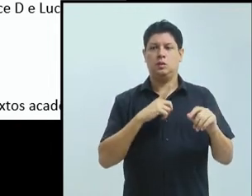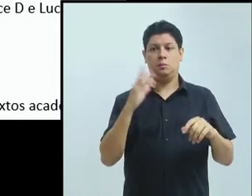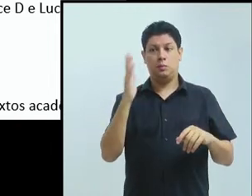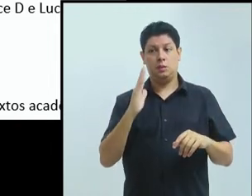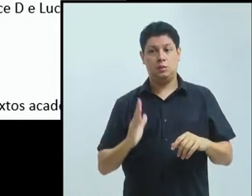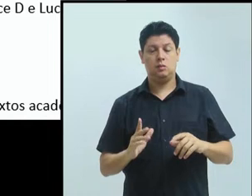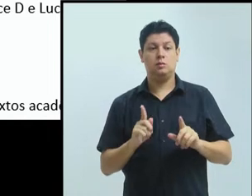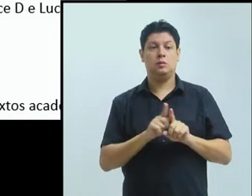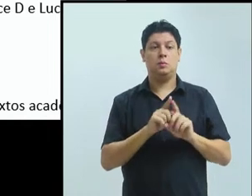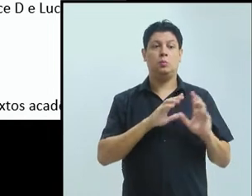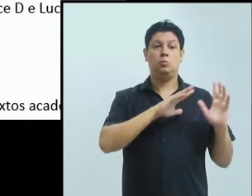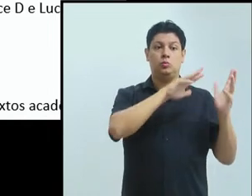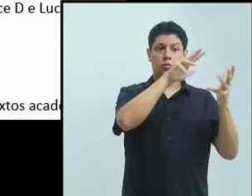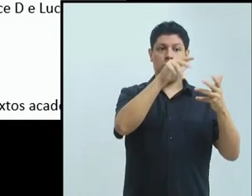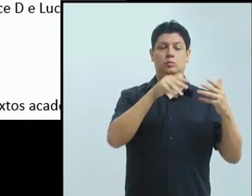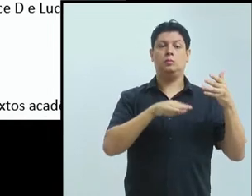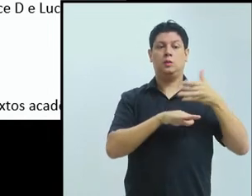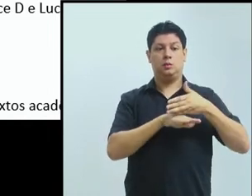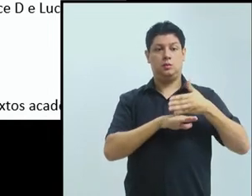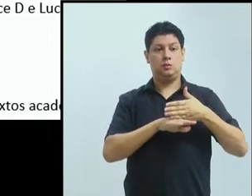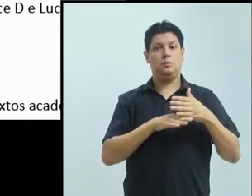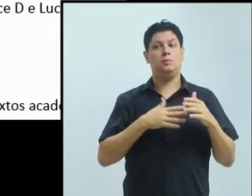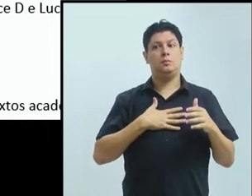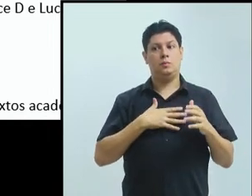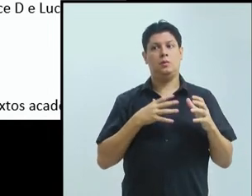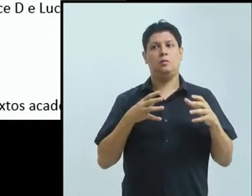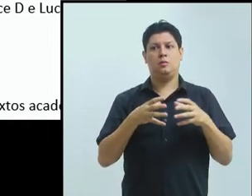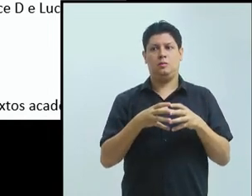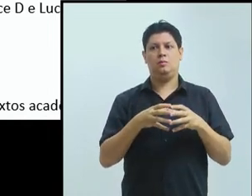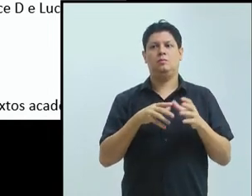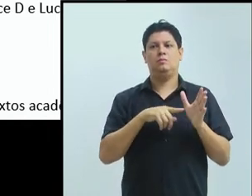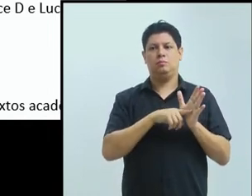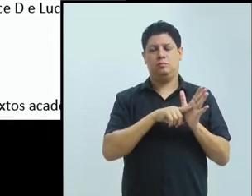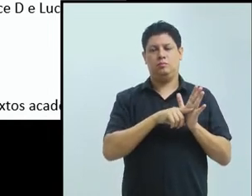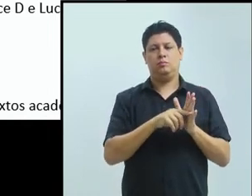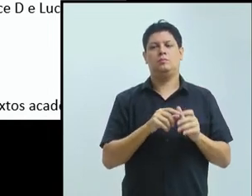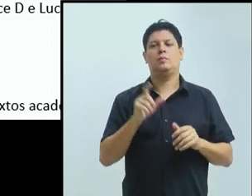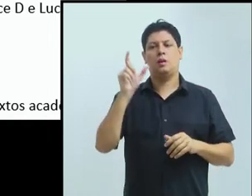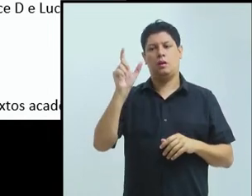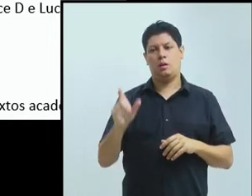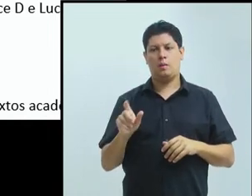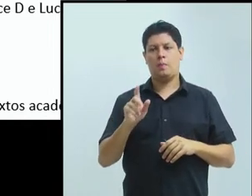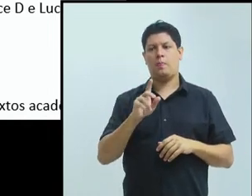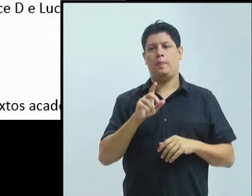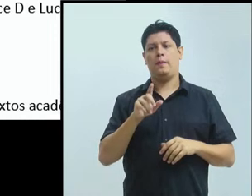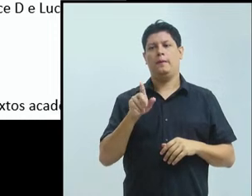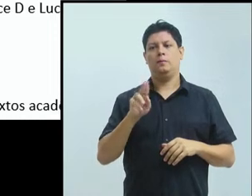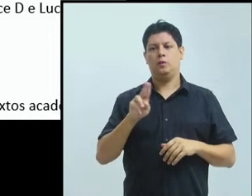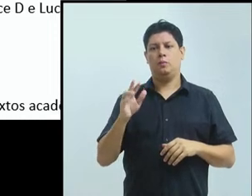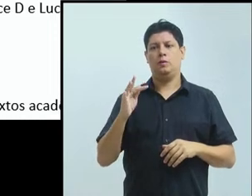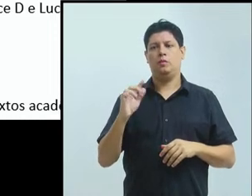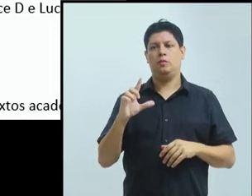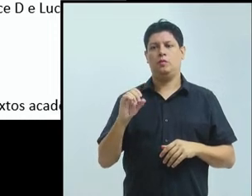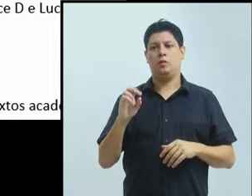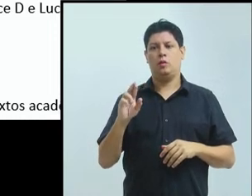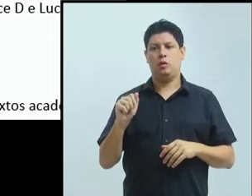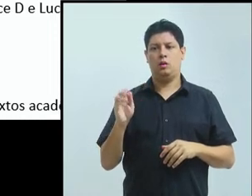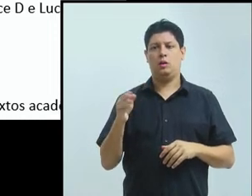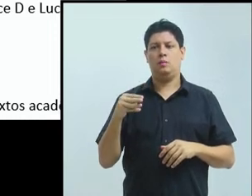e do mundo participando, do grupo, que, no caso, é a Flora Medina. Tem o ICED do SUMB, que é o